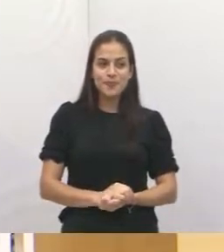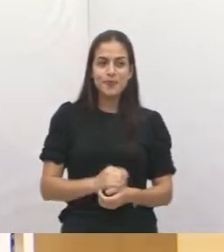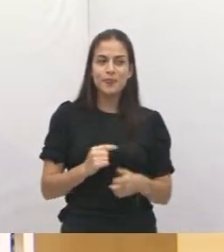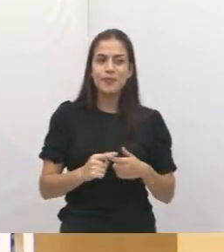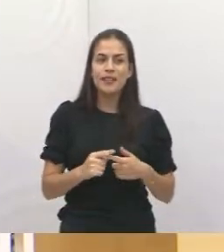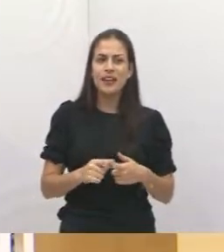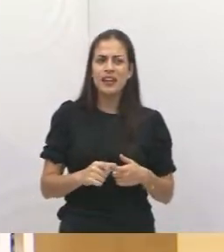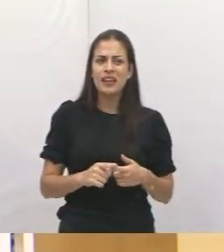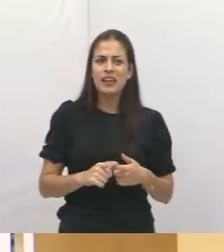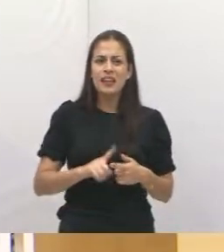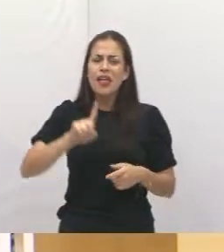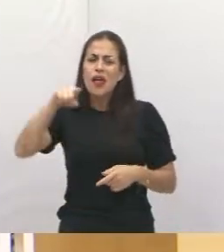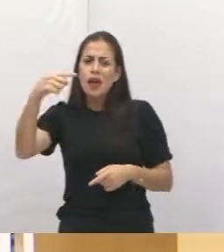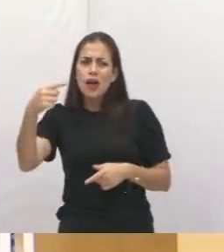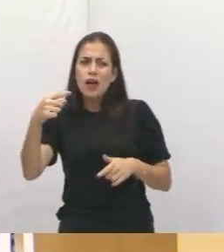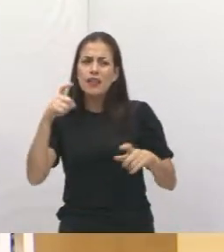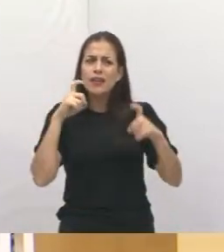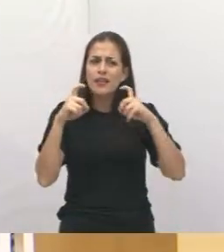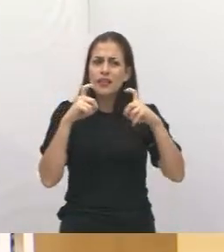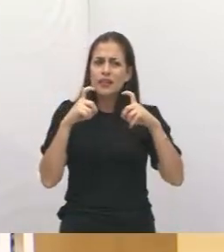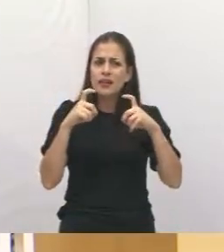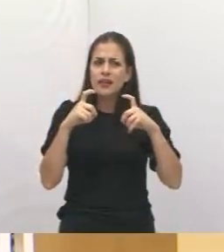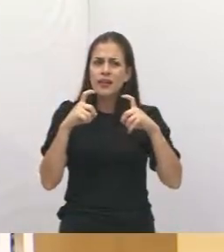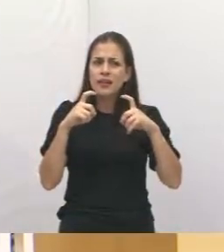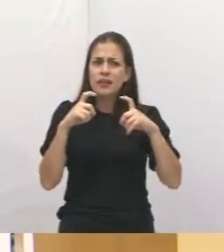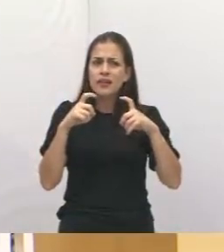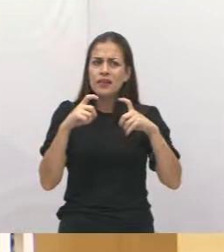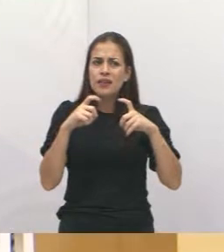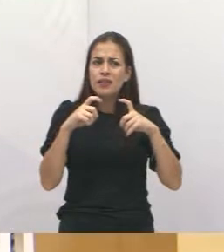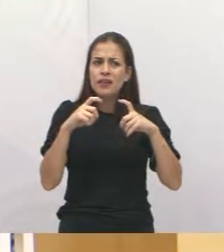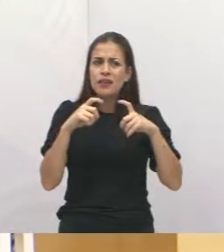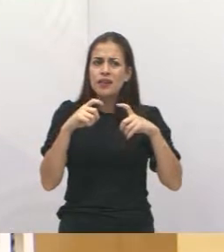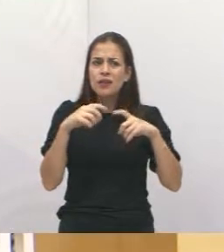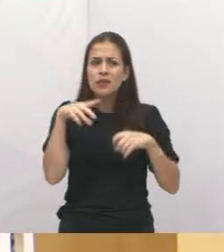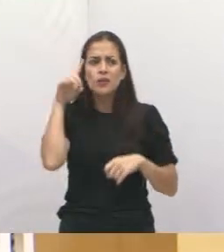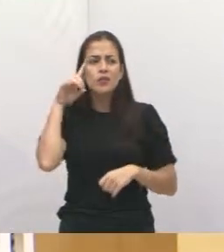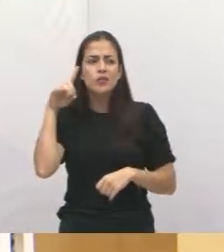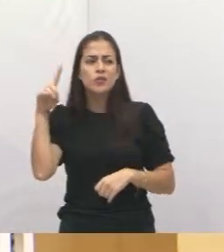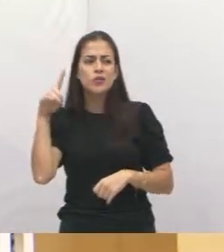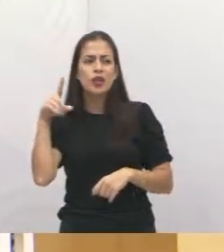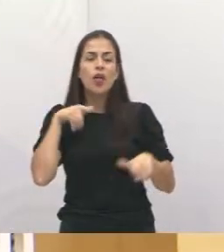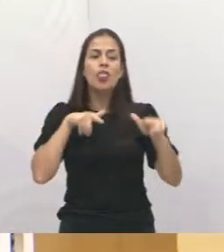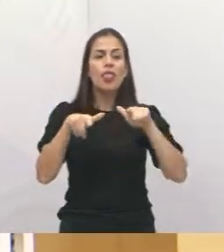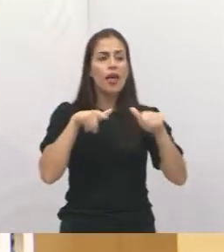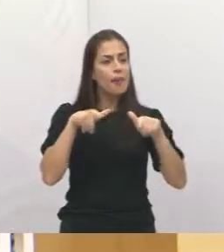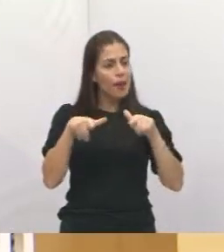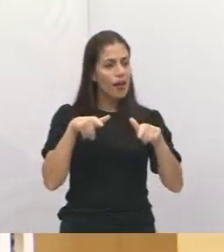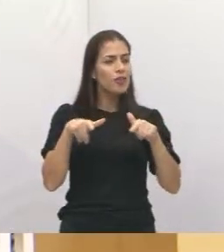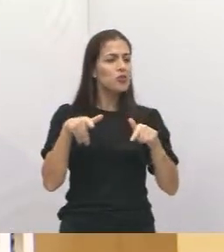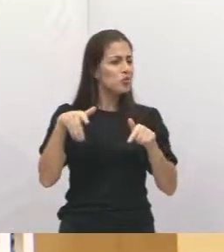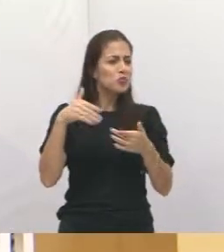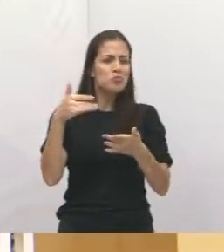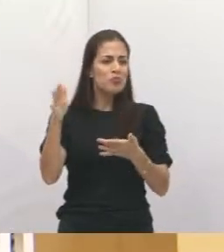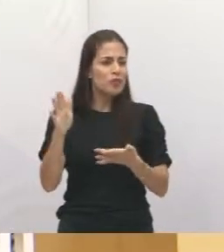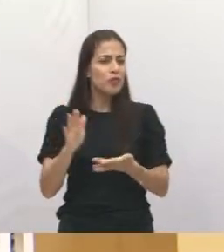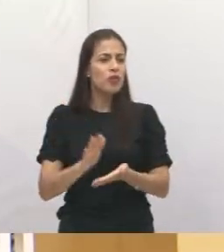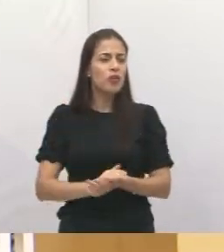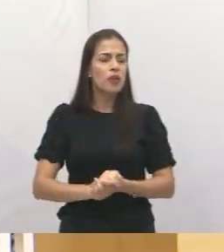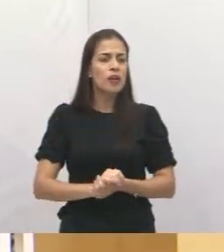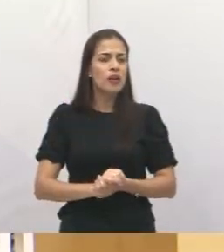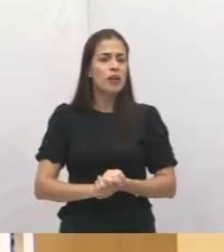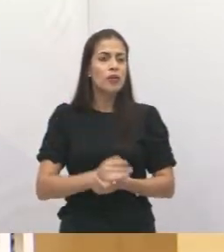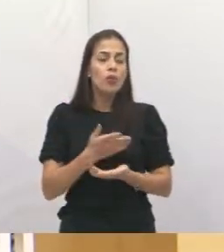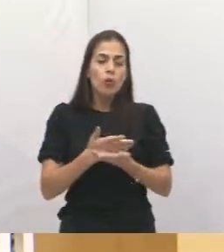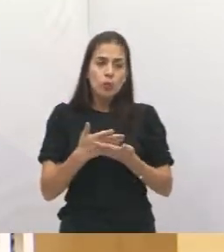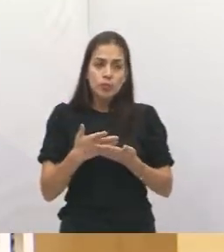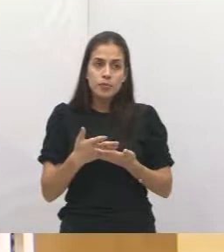na próxima sessão, já passou o dia primeiro, né? Dia do trabalhador aí. Então, eu quero começar a